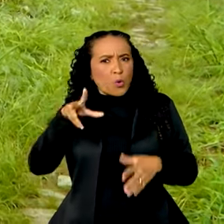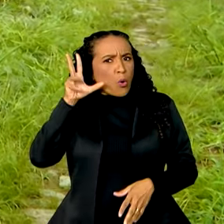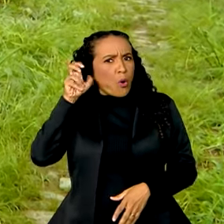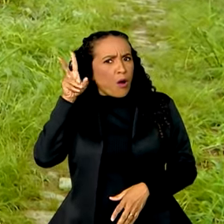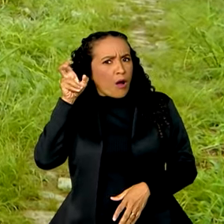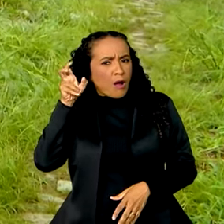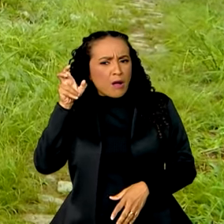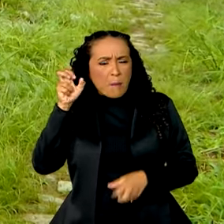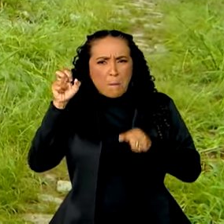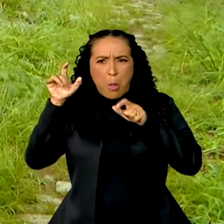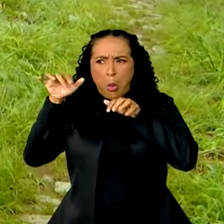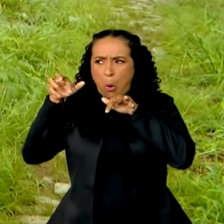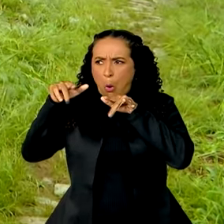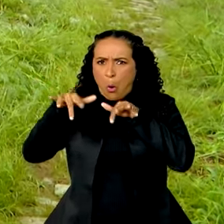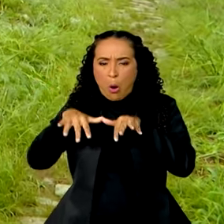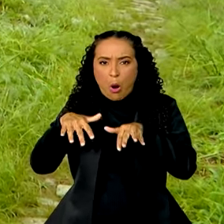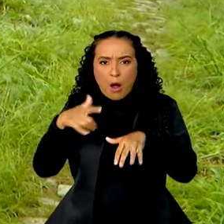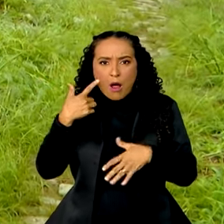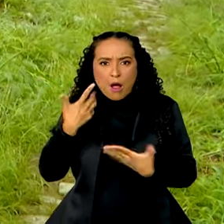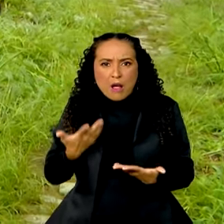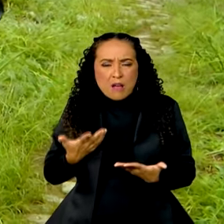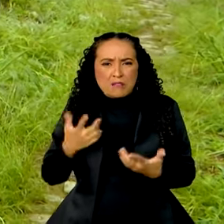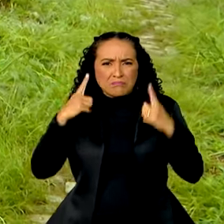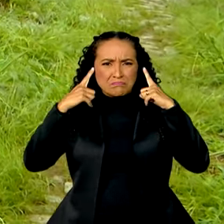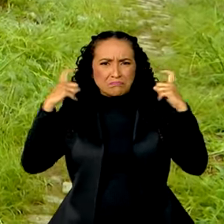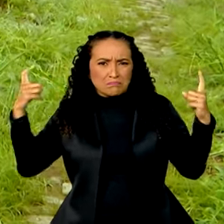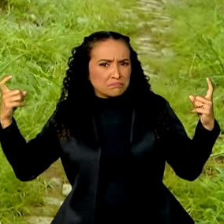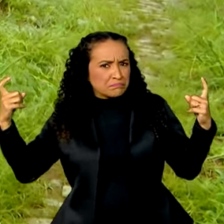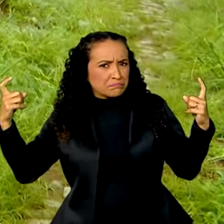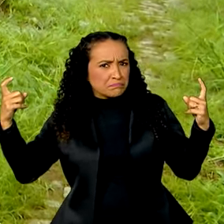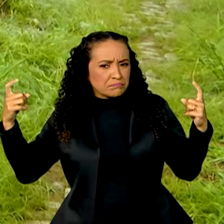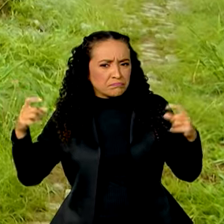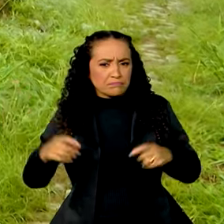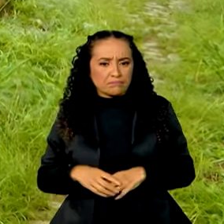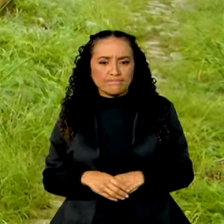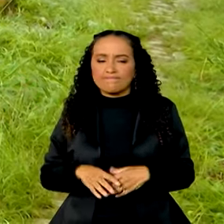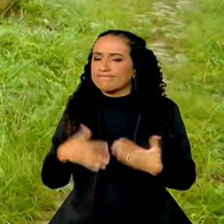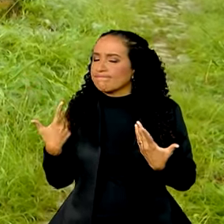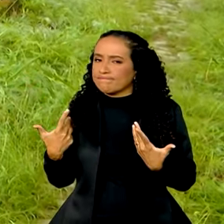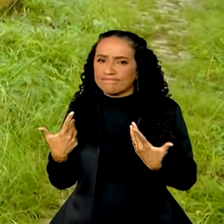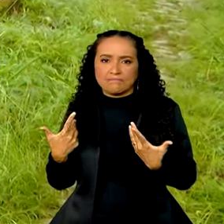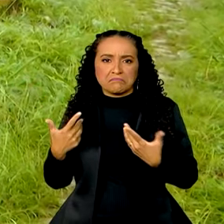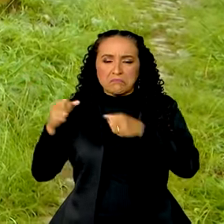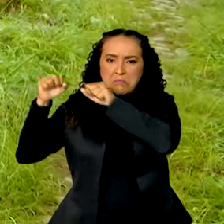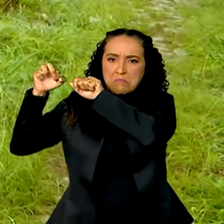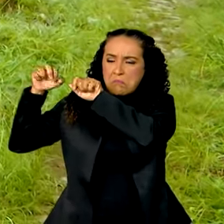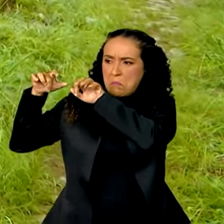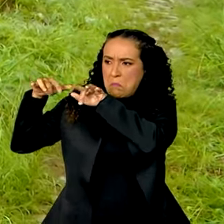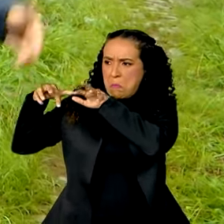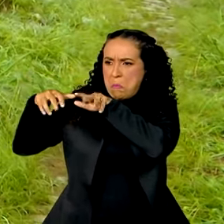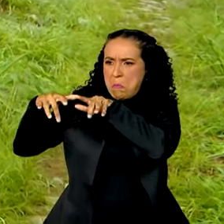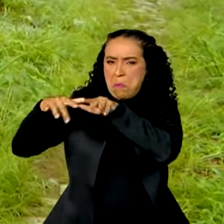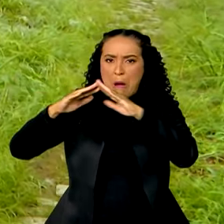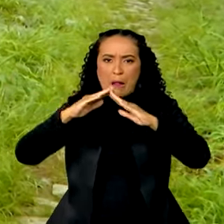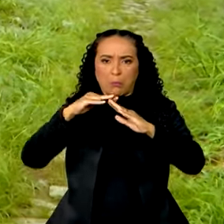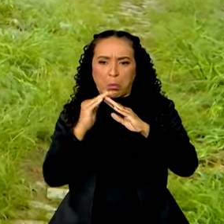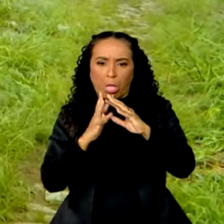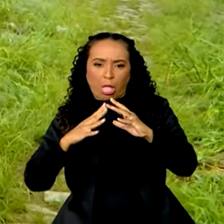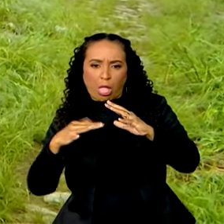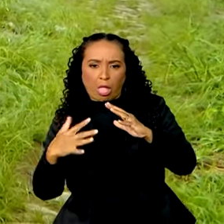assim blu blu blu blu blu descendo assim o barulho. E aí foi caindo as coisas, foi caindo